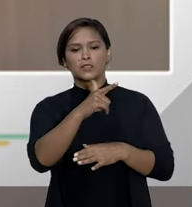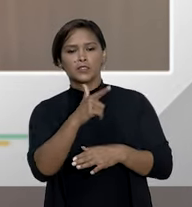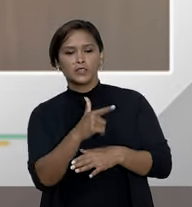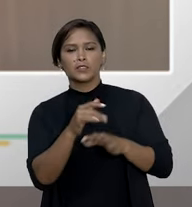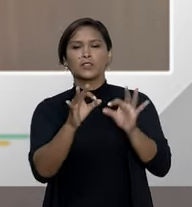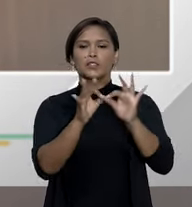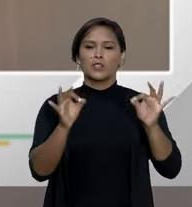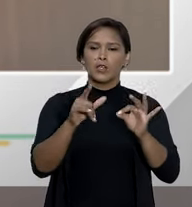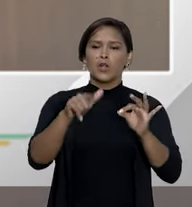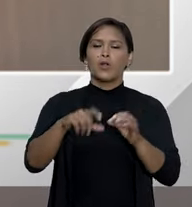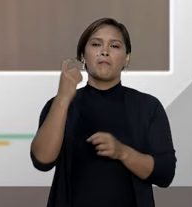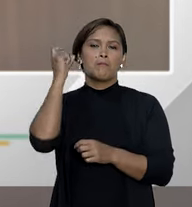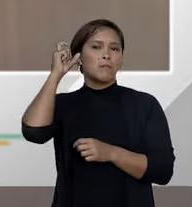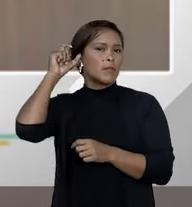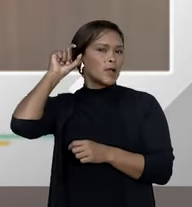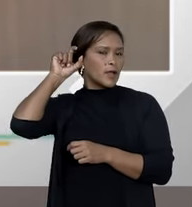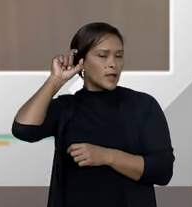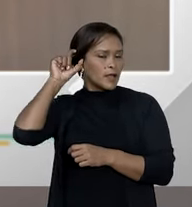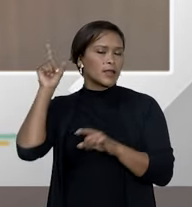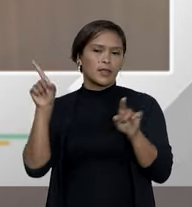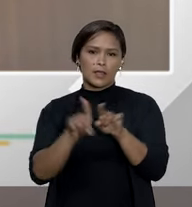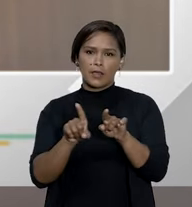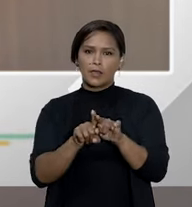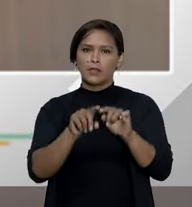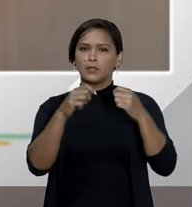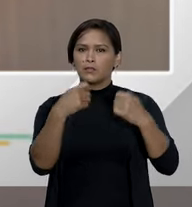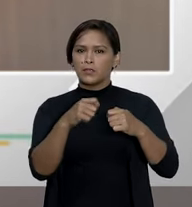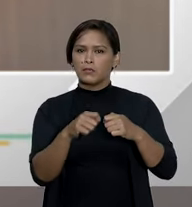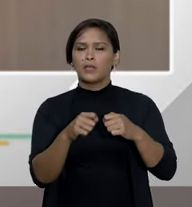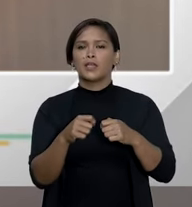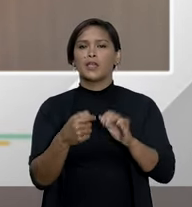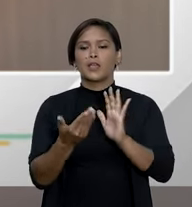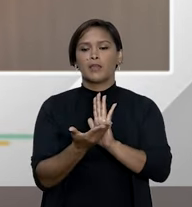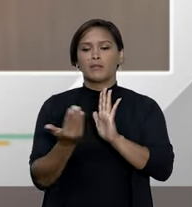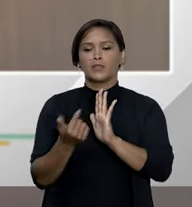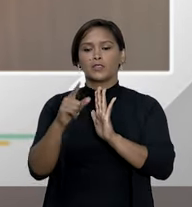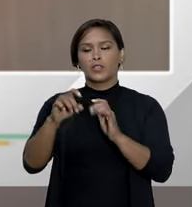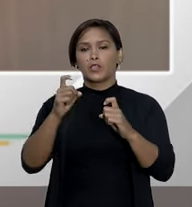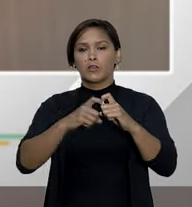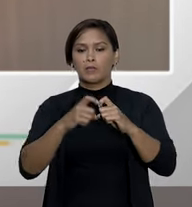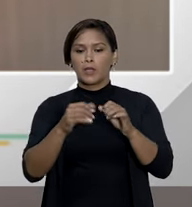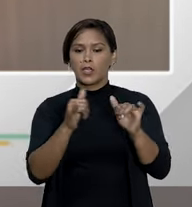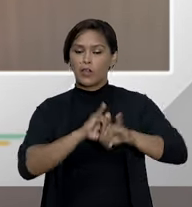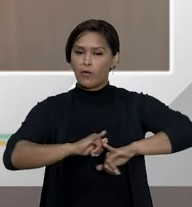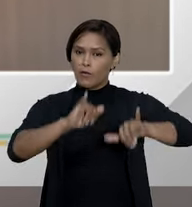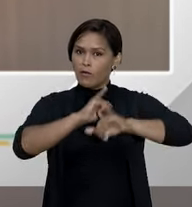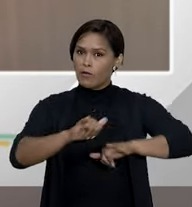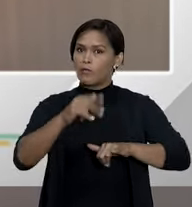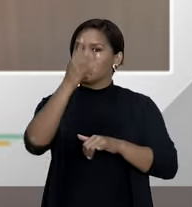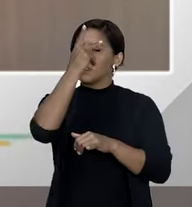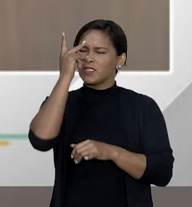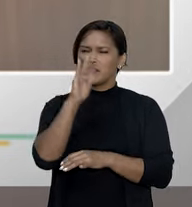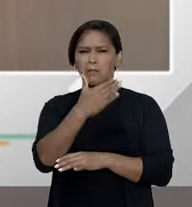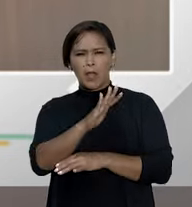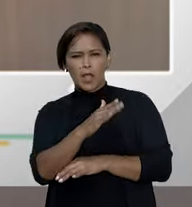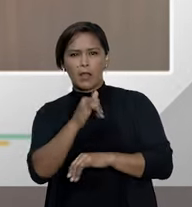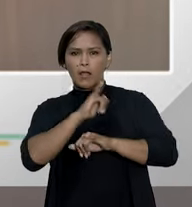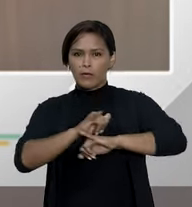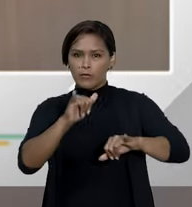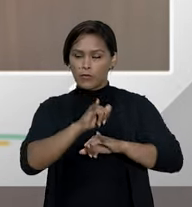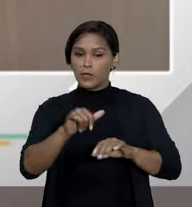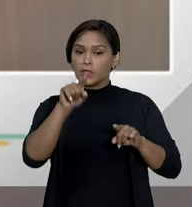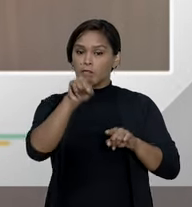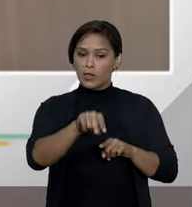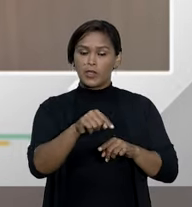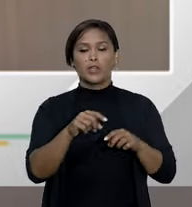amplificação sonora e tal externa prescrito pelo médico que acompanhava o paciente mais ou menos isso e